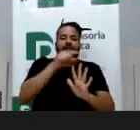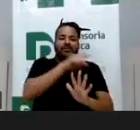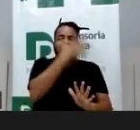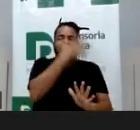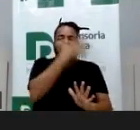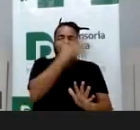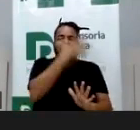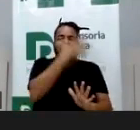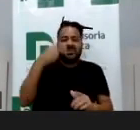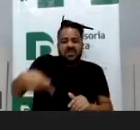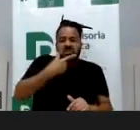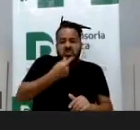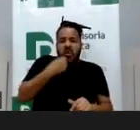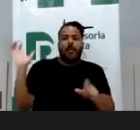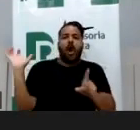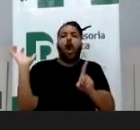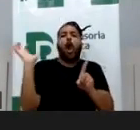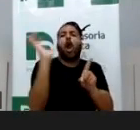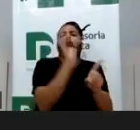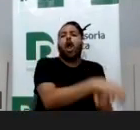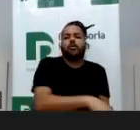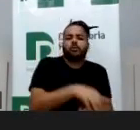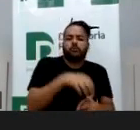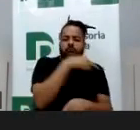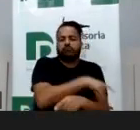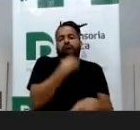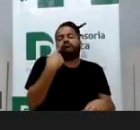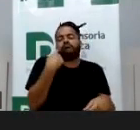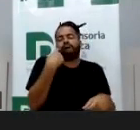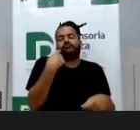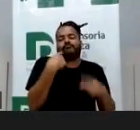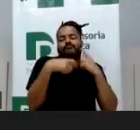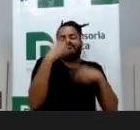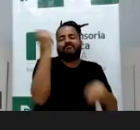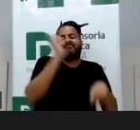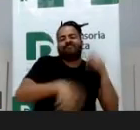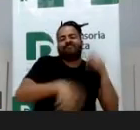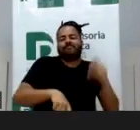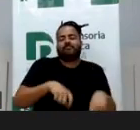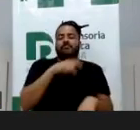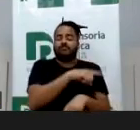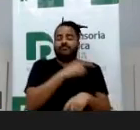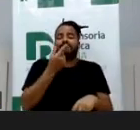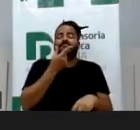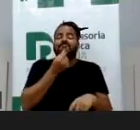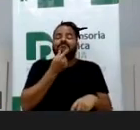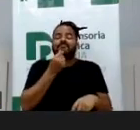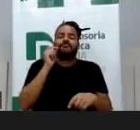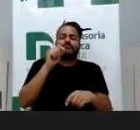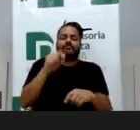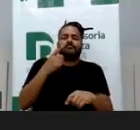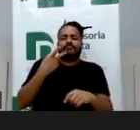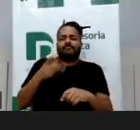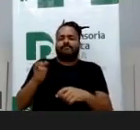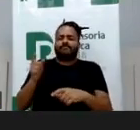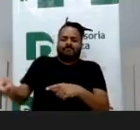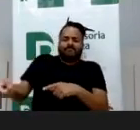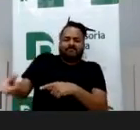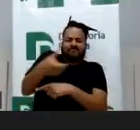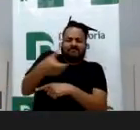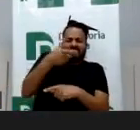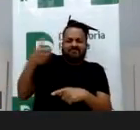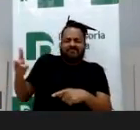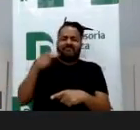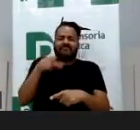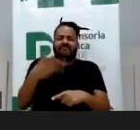dos sete homens, aquele terror. Então, vai dizer, ah, o cara que massacra crianças na escola é por causa do video game? Não,